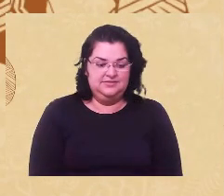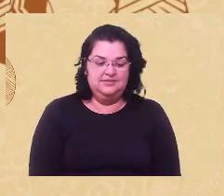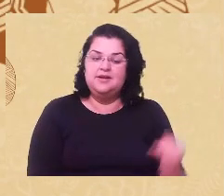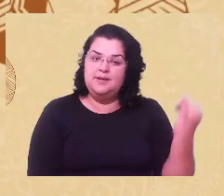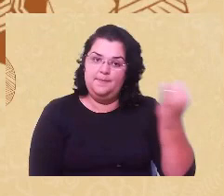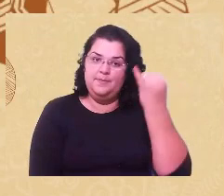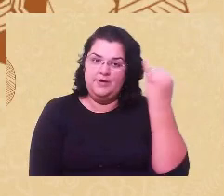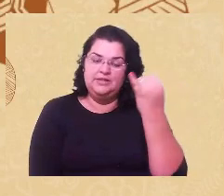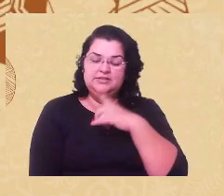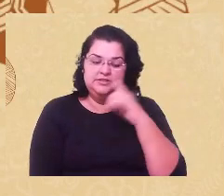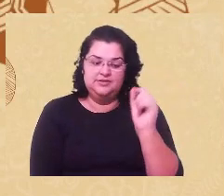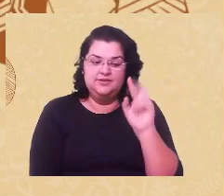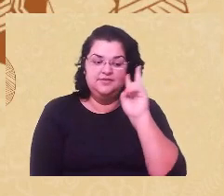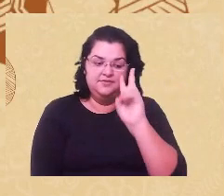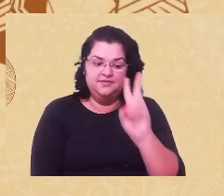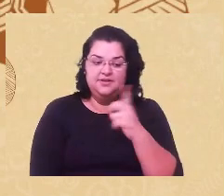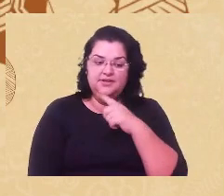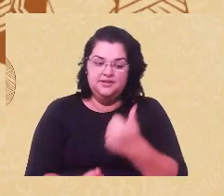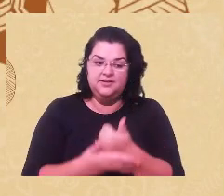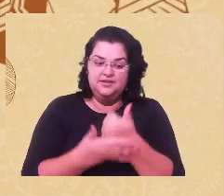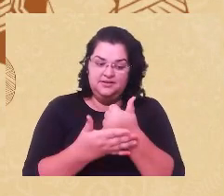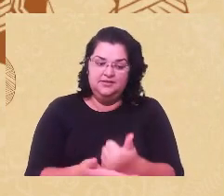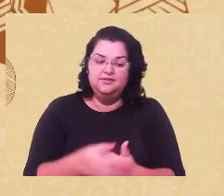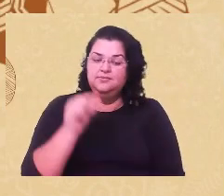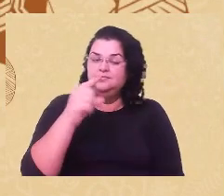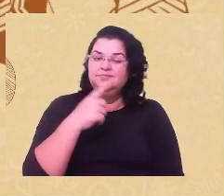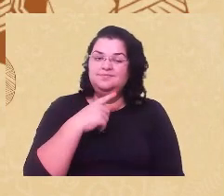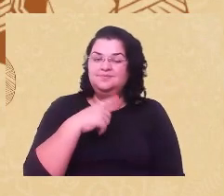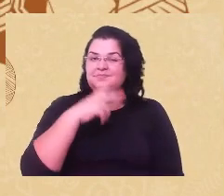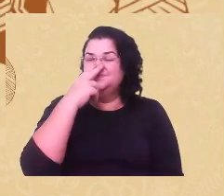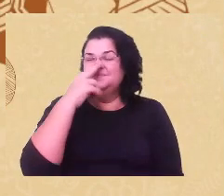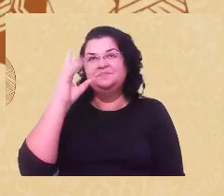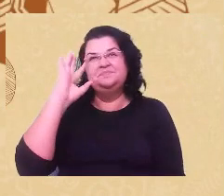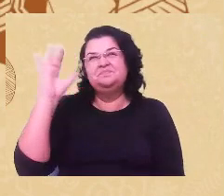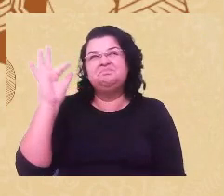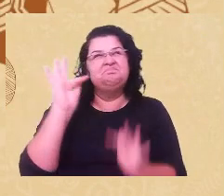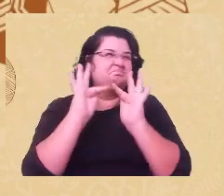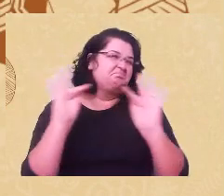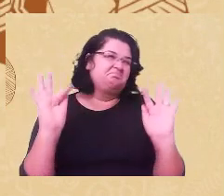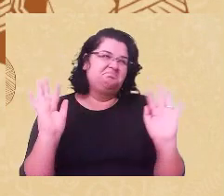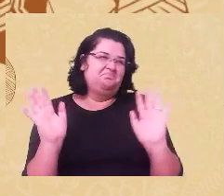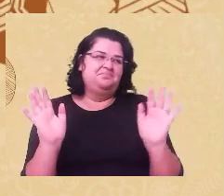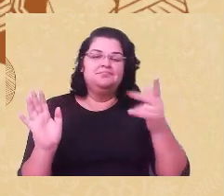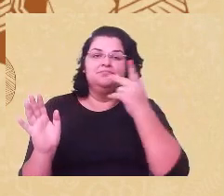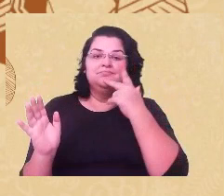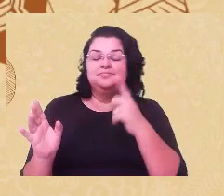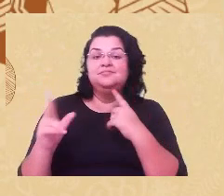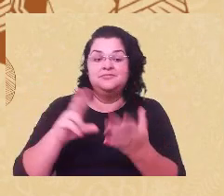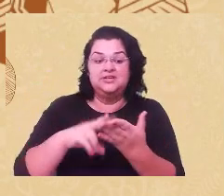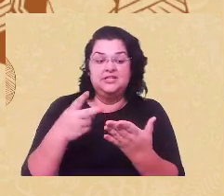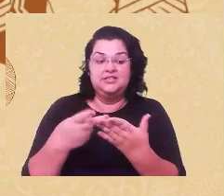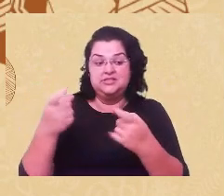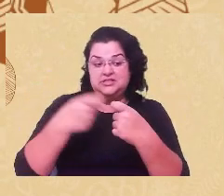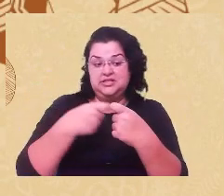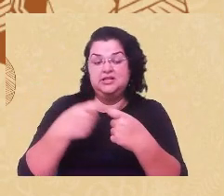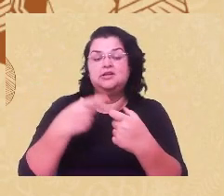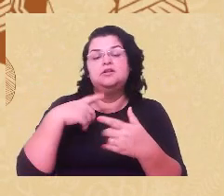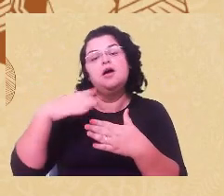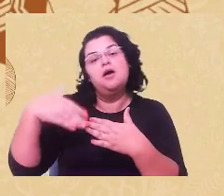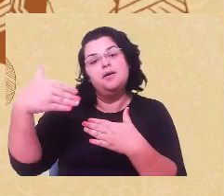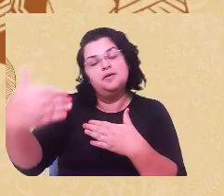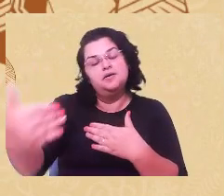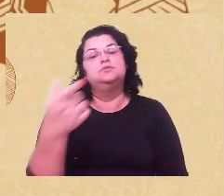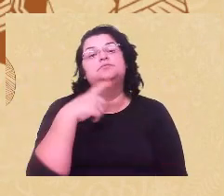gente trazer isso que parece um pouco óbvio, mas quando a gente fala sobre sexualidade, reprodução e potência